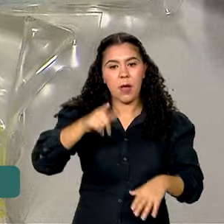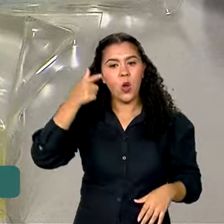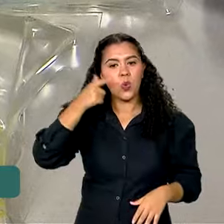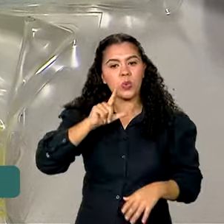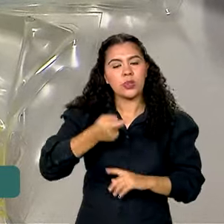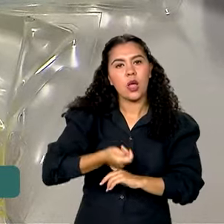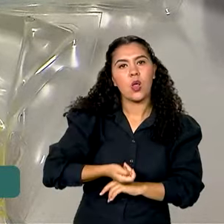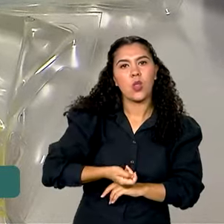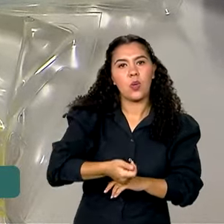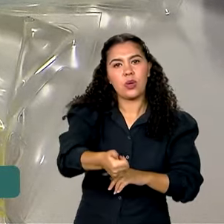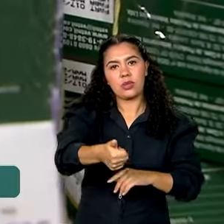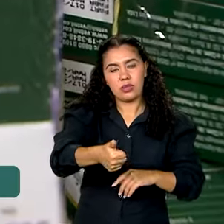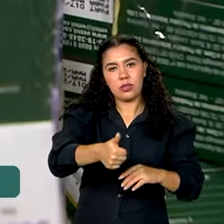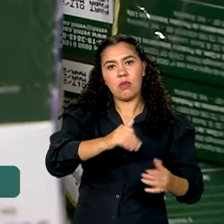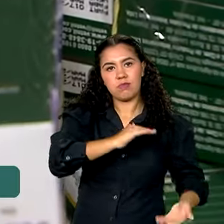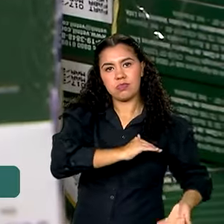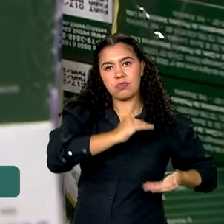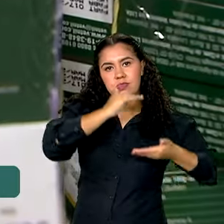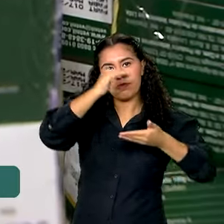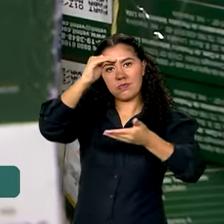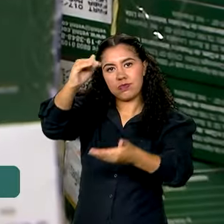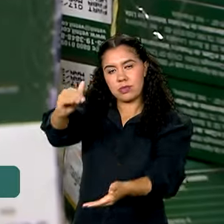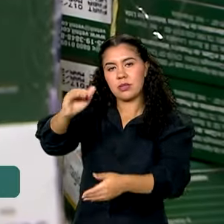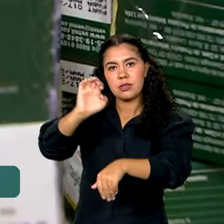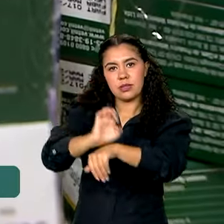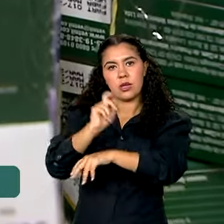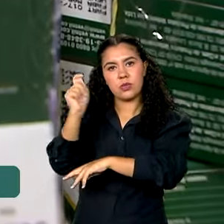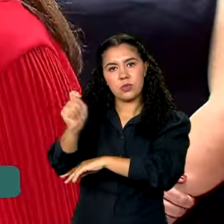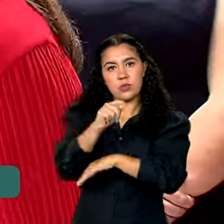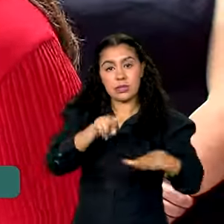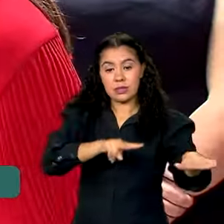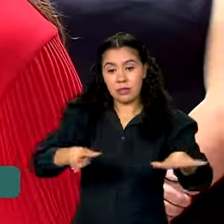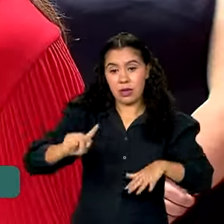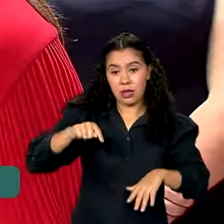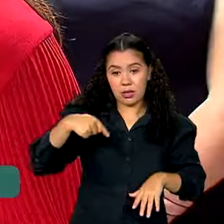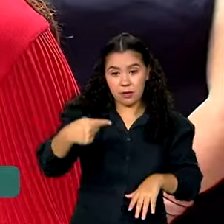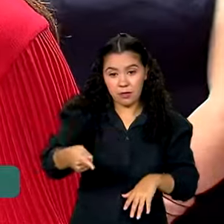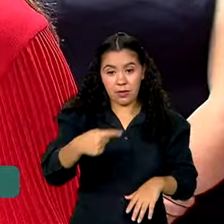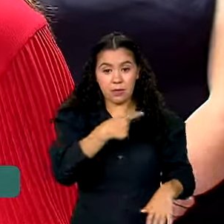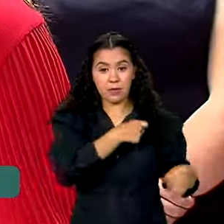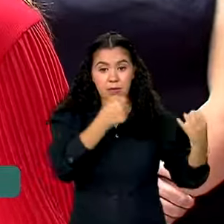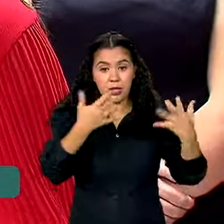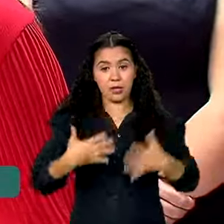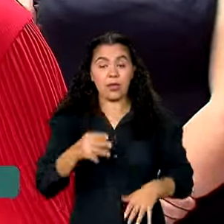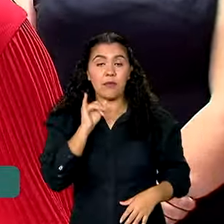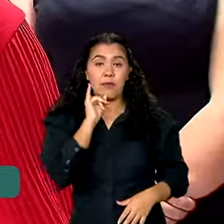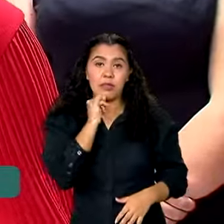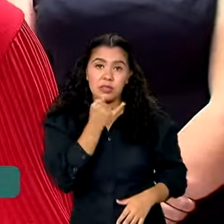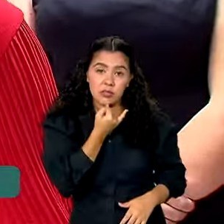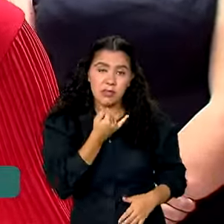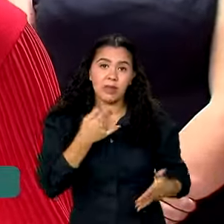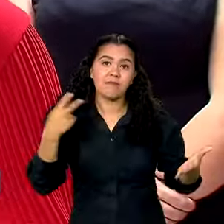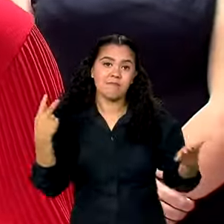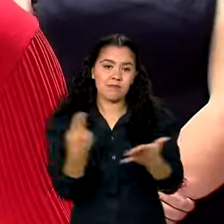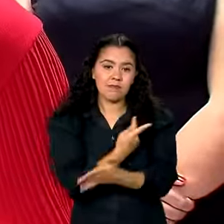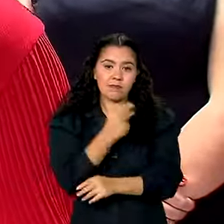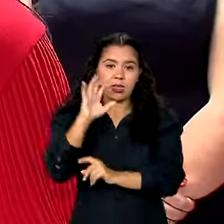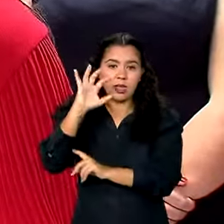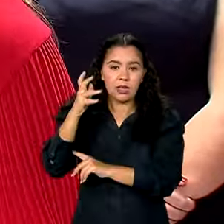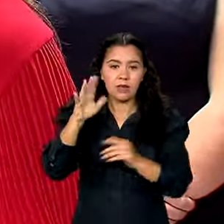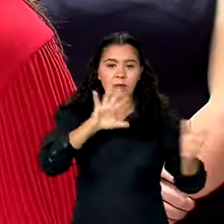esteja em solo gaúcho no começo da próxima semana. Infelizmente, esses eventos climáticos